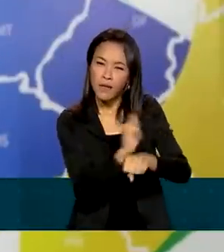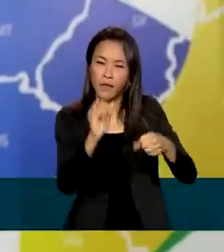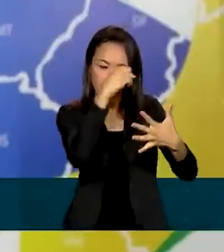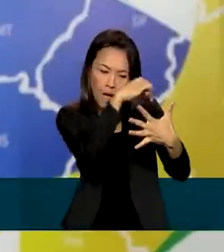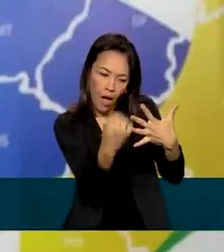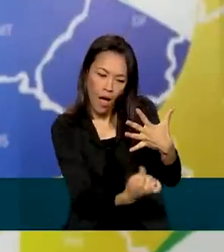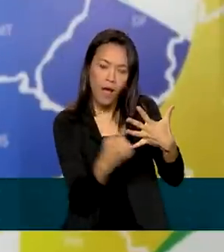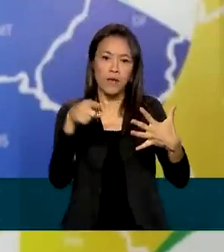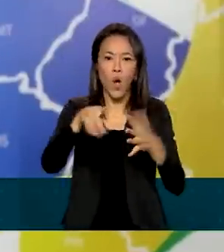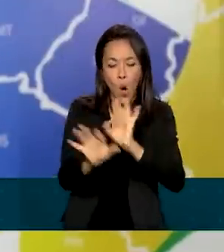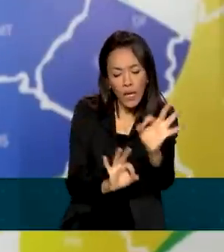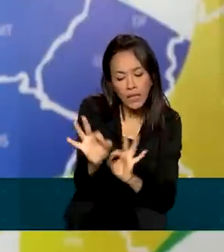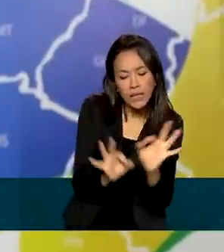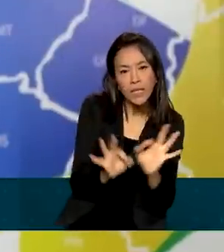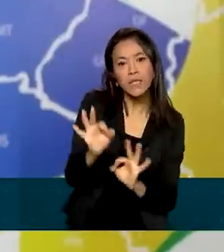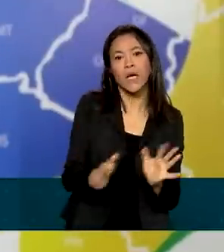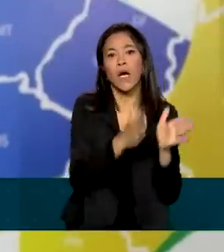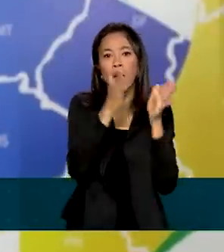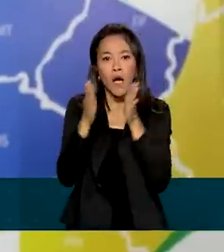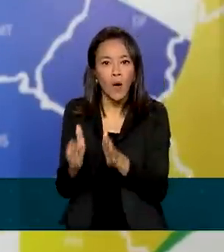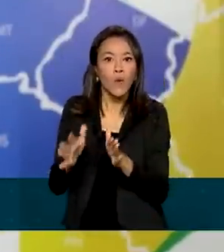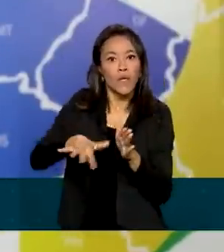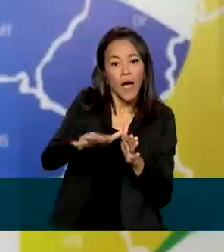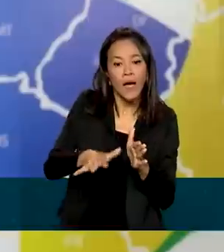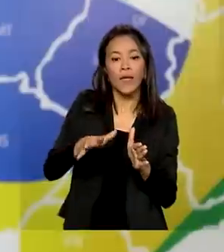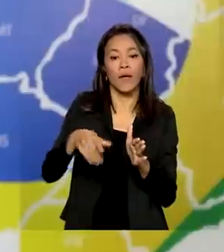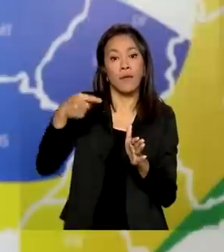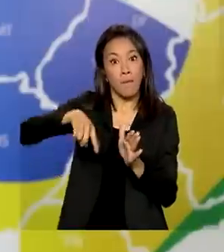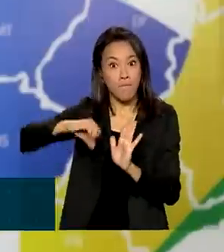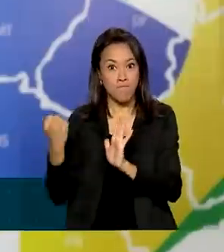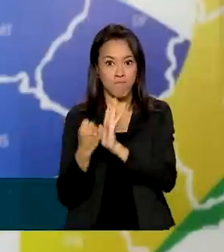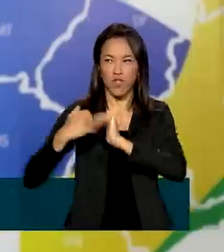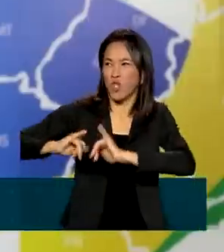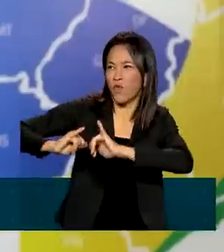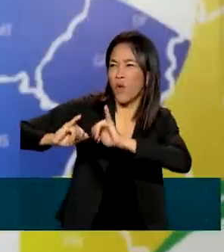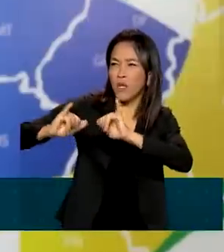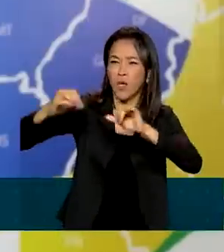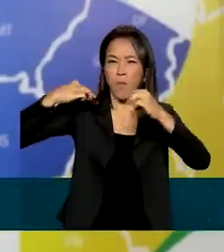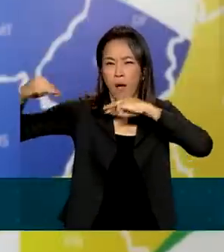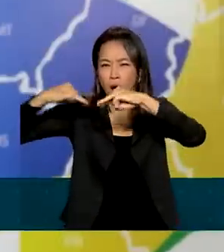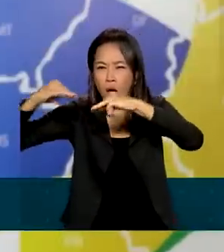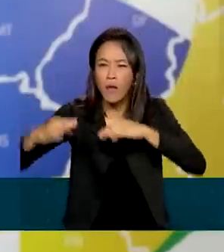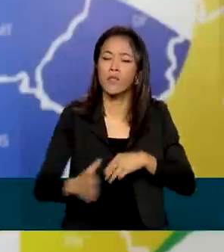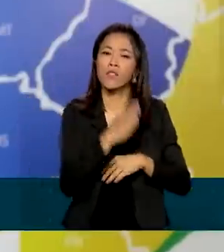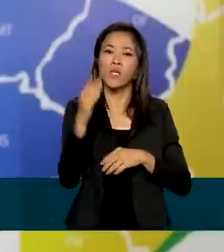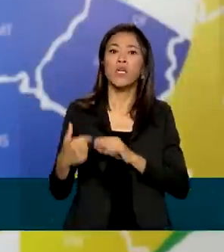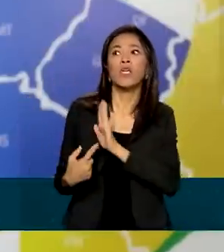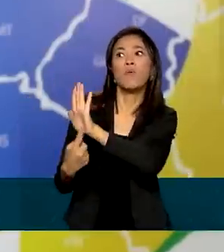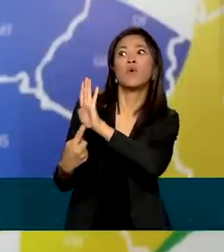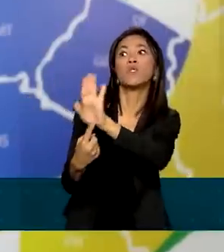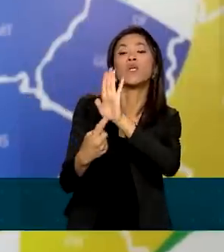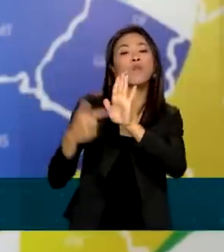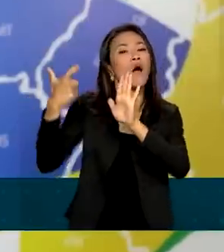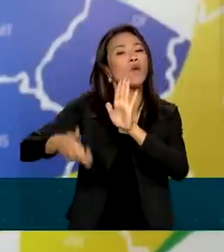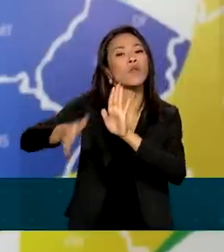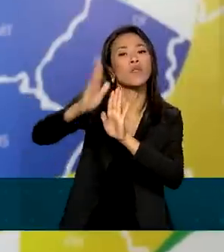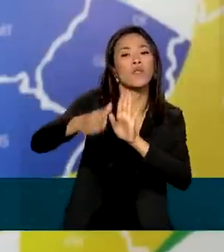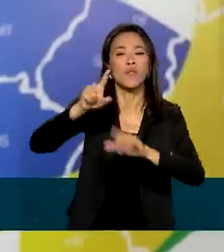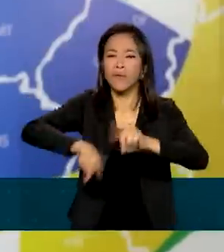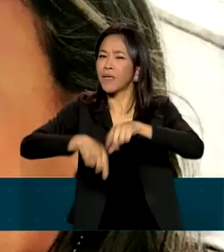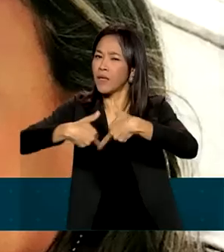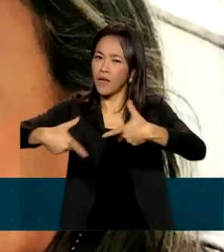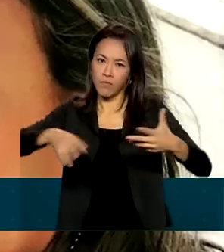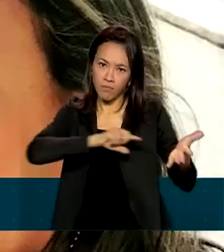execução de promoção, inteligência mercadológica, marketing e apoio à comercialização de destinos, produtos e serviços turísticos